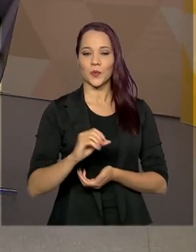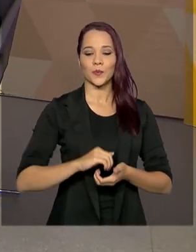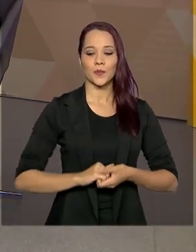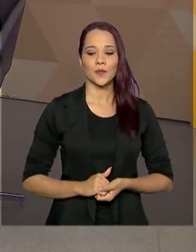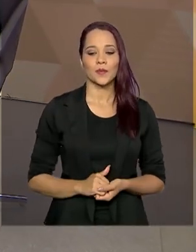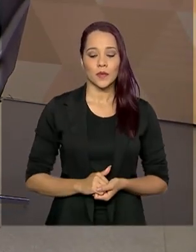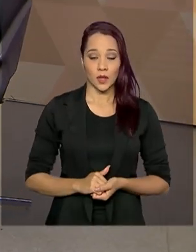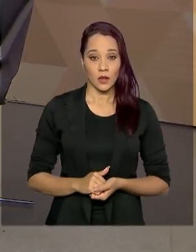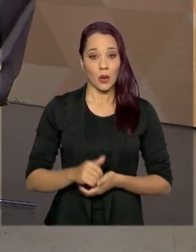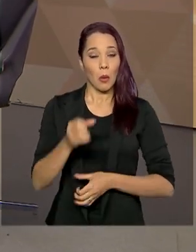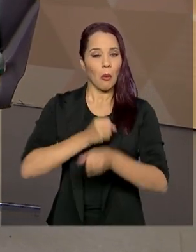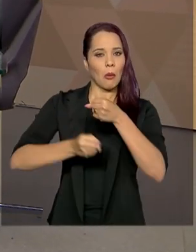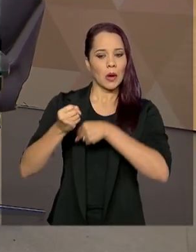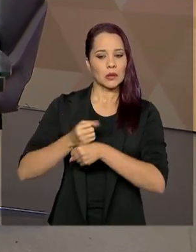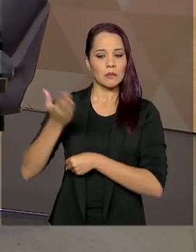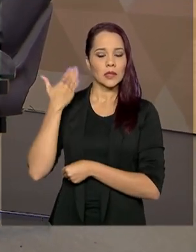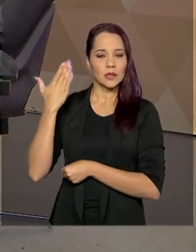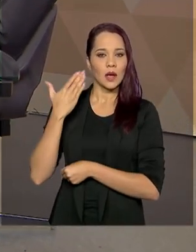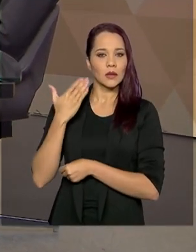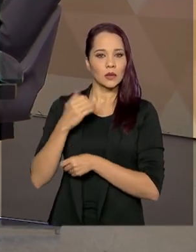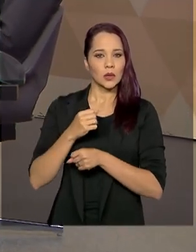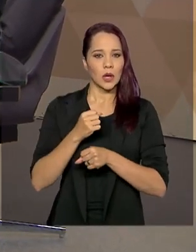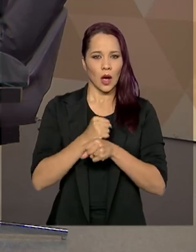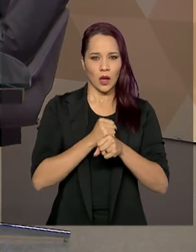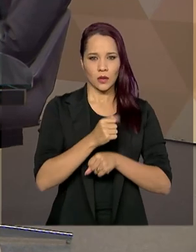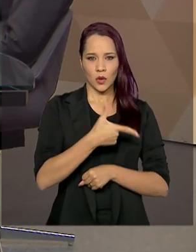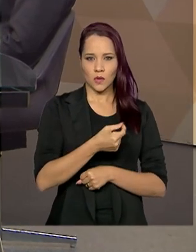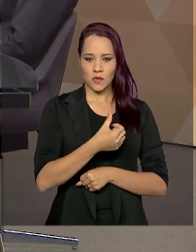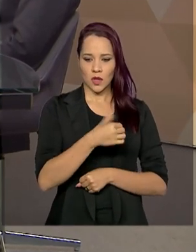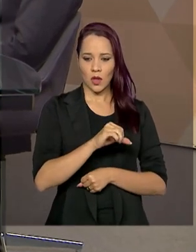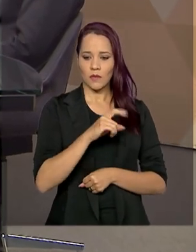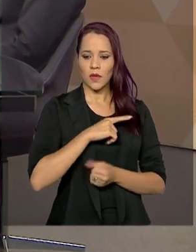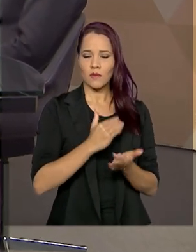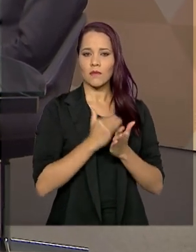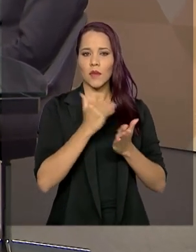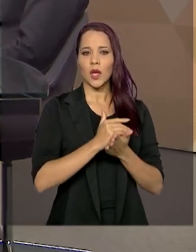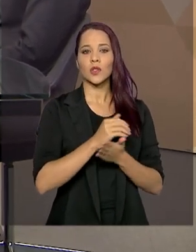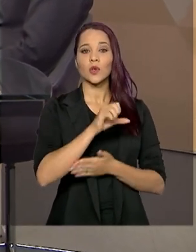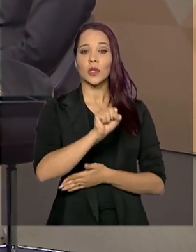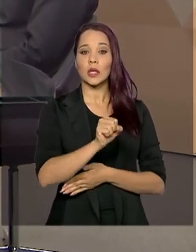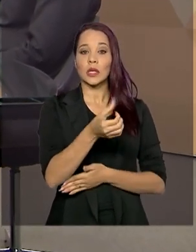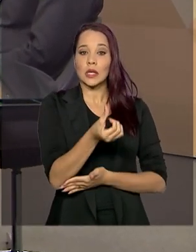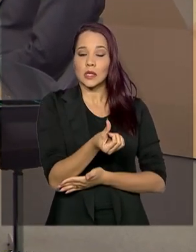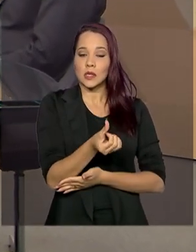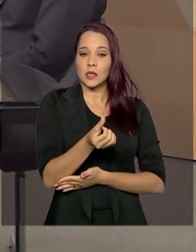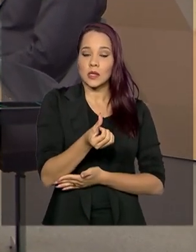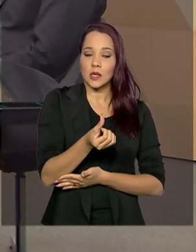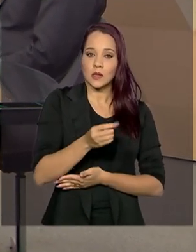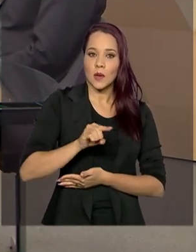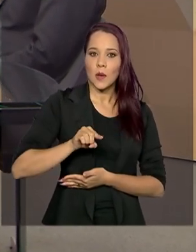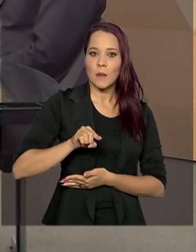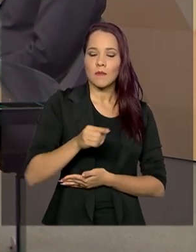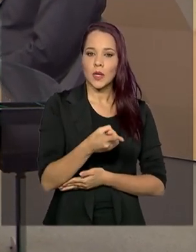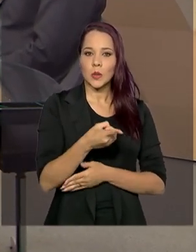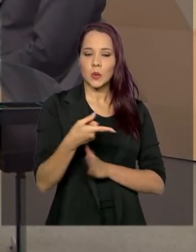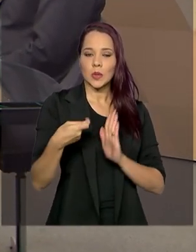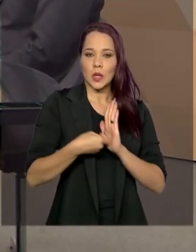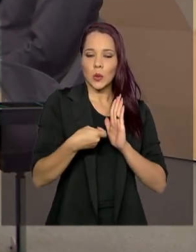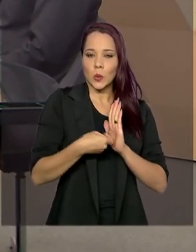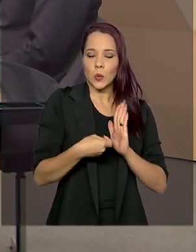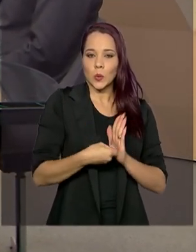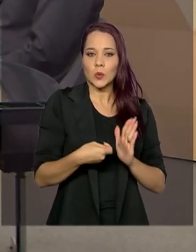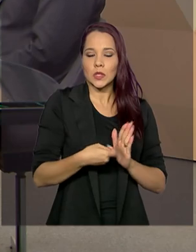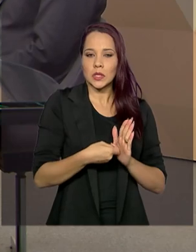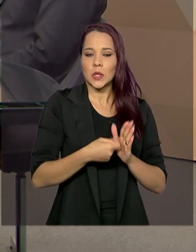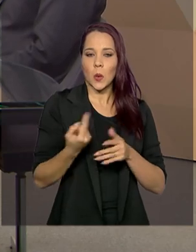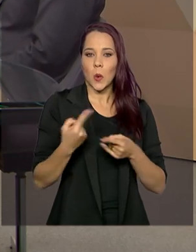Secretário, no ano passado, em 2019, houve mais de 86 mil registros de violência contra crianças e